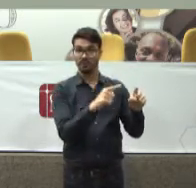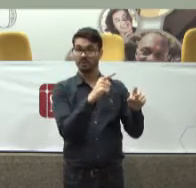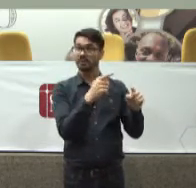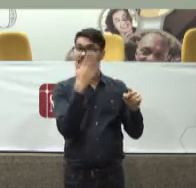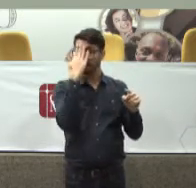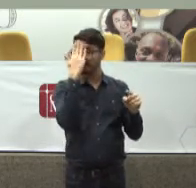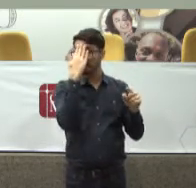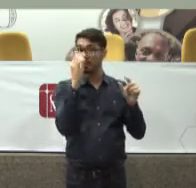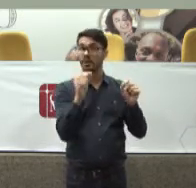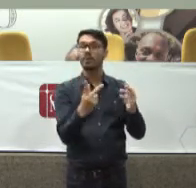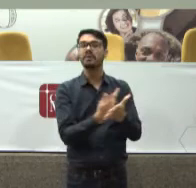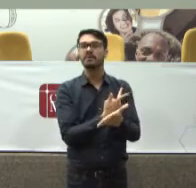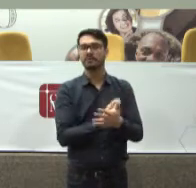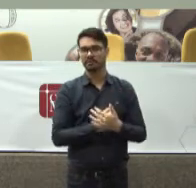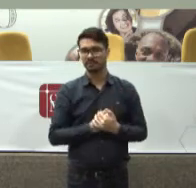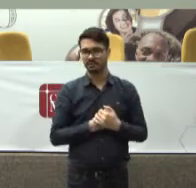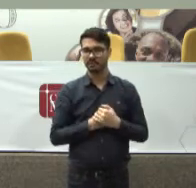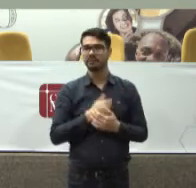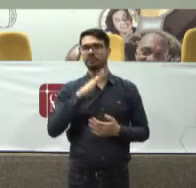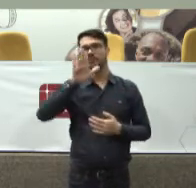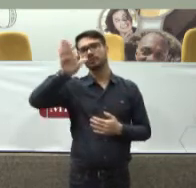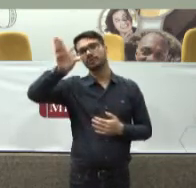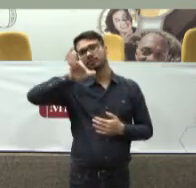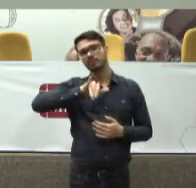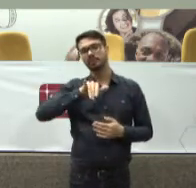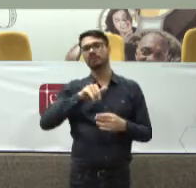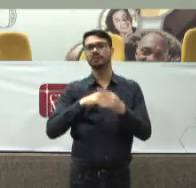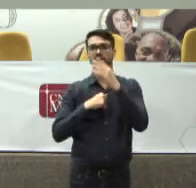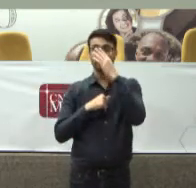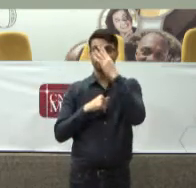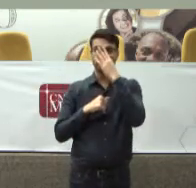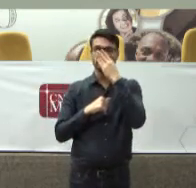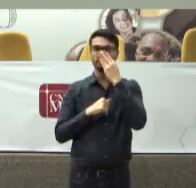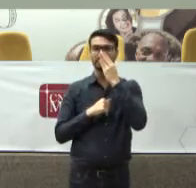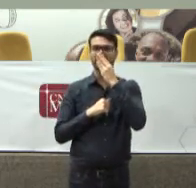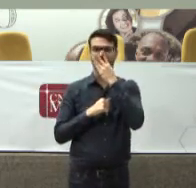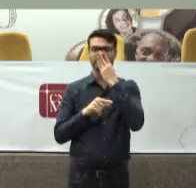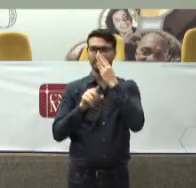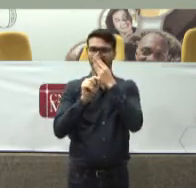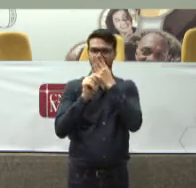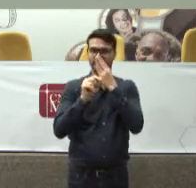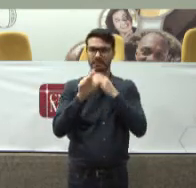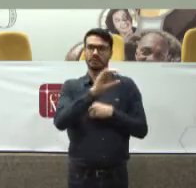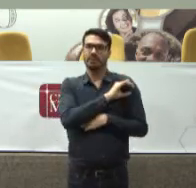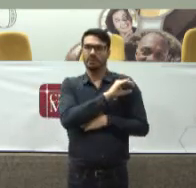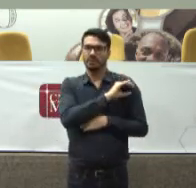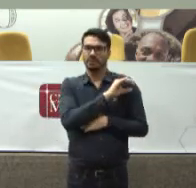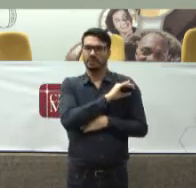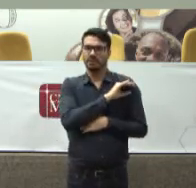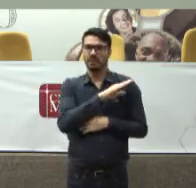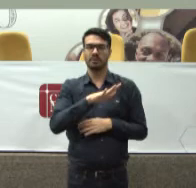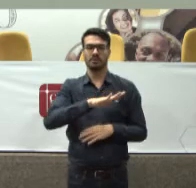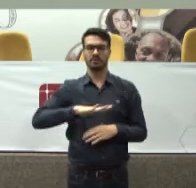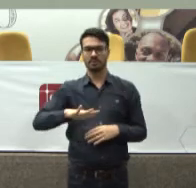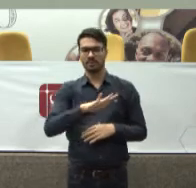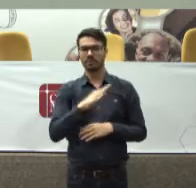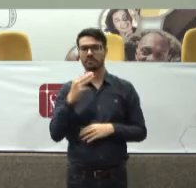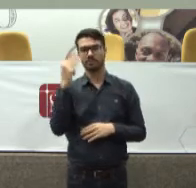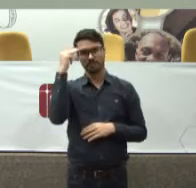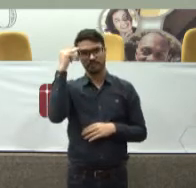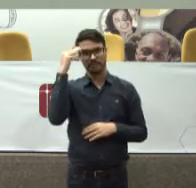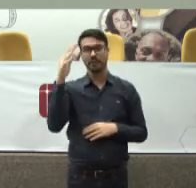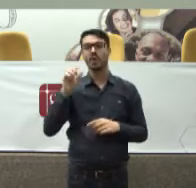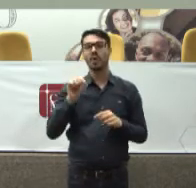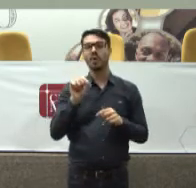público Para saber o que se passava E chamamos o Doutor Laco Que era o Coordenador de saúde mental De São Paulo Falei Doutor